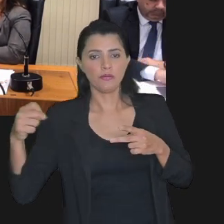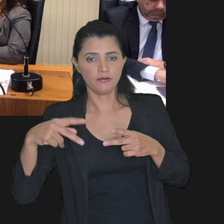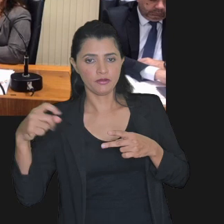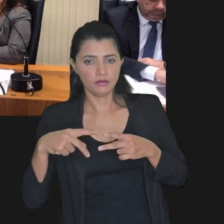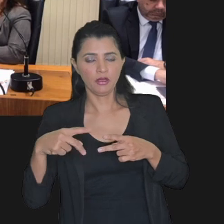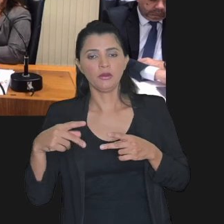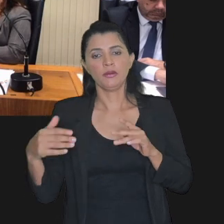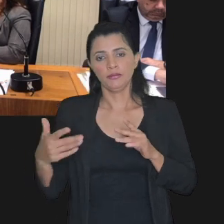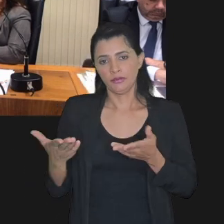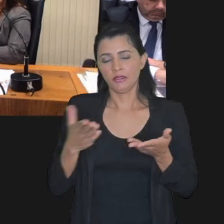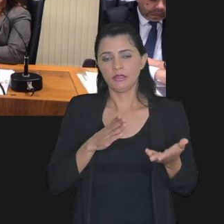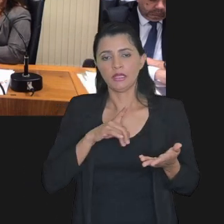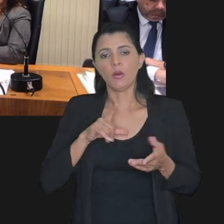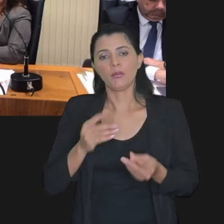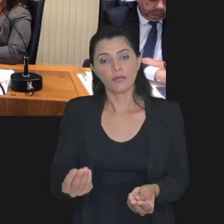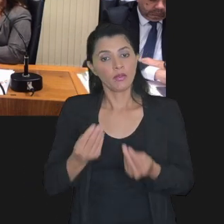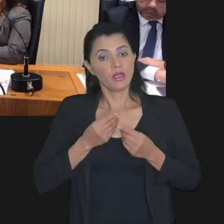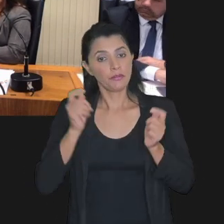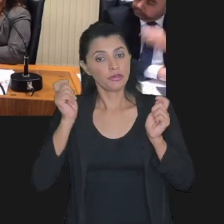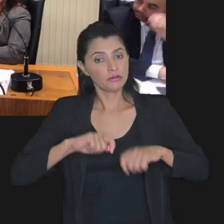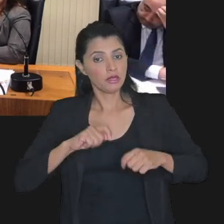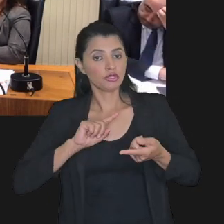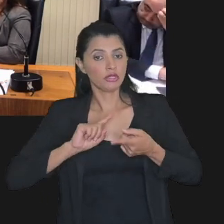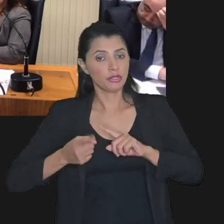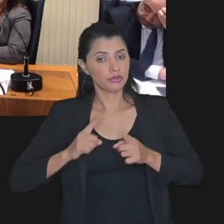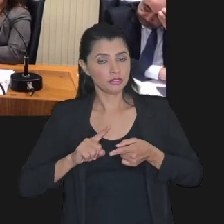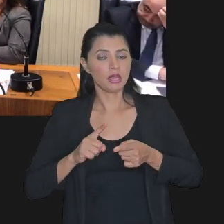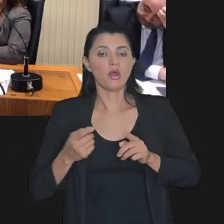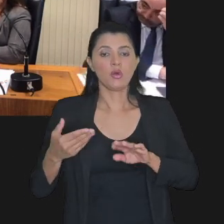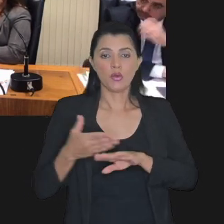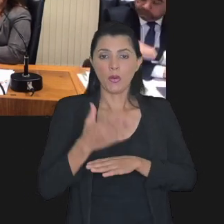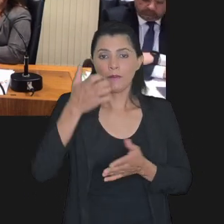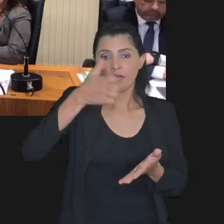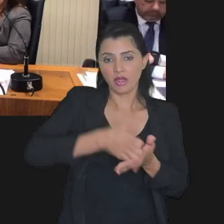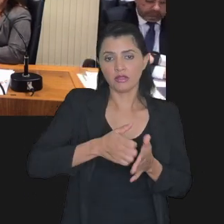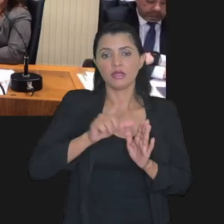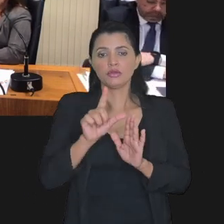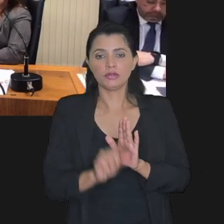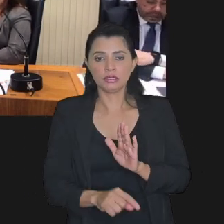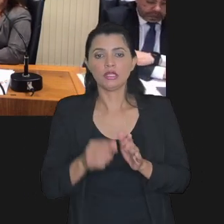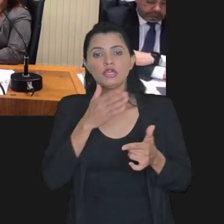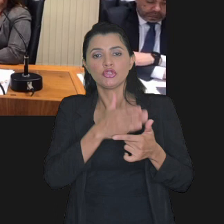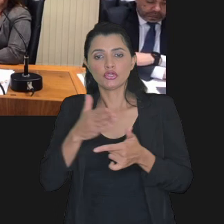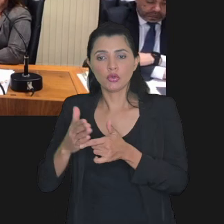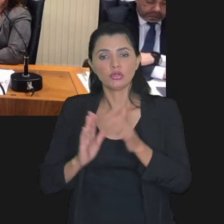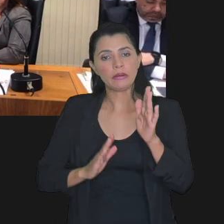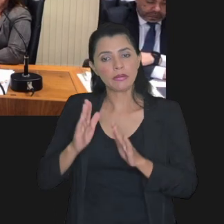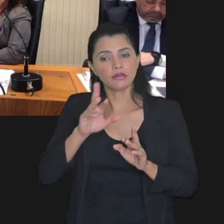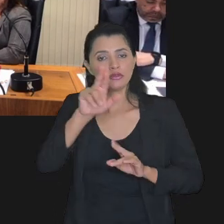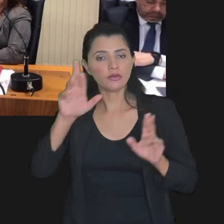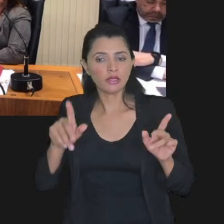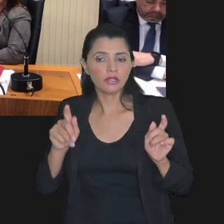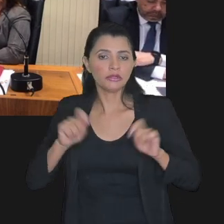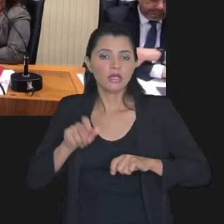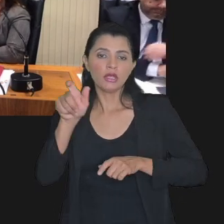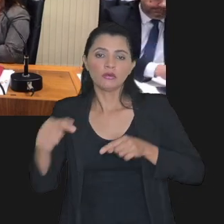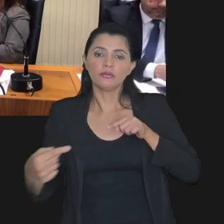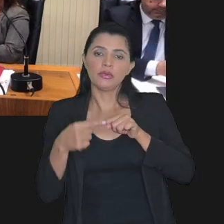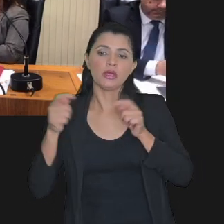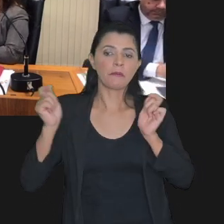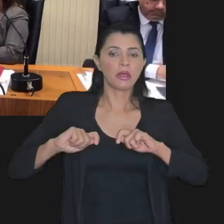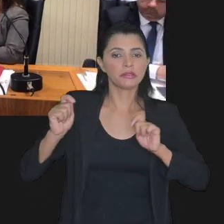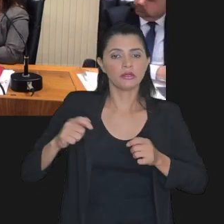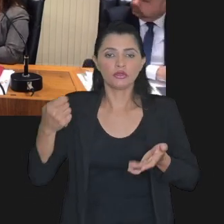milhões. Traz a possibilidade de negociação com entrada reduzida, desconto e prazos diferenciados conforme a capacidade de pagamento do